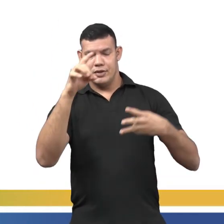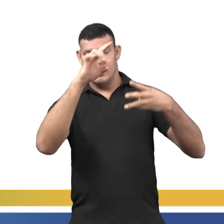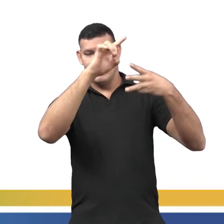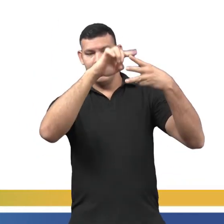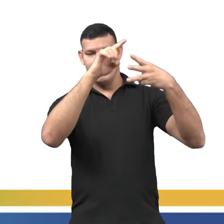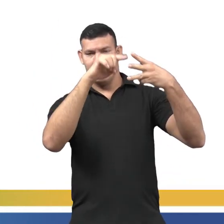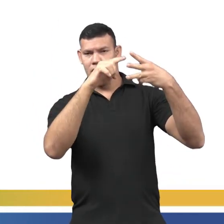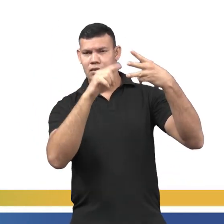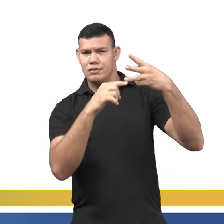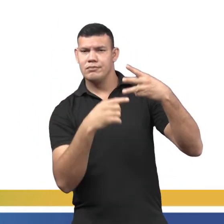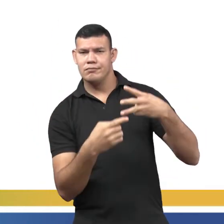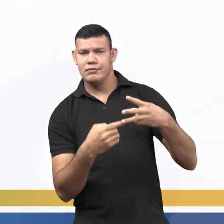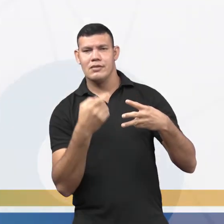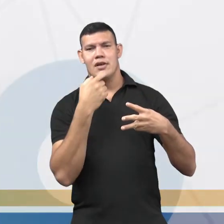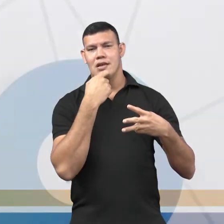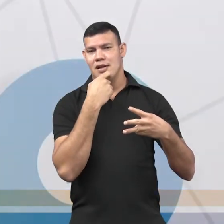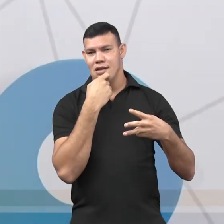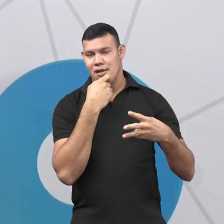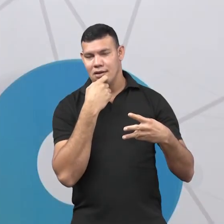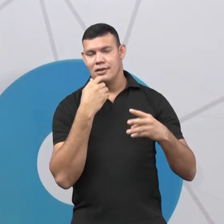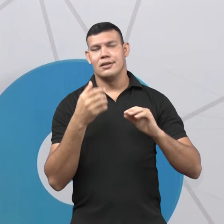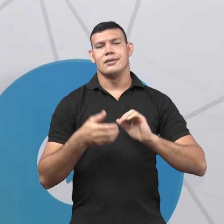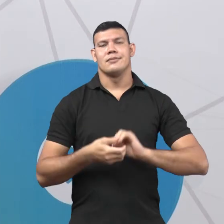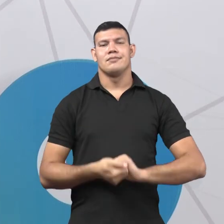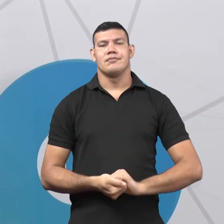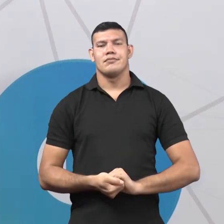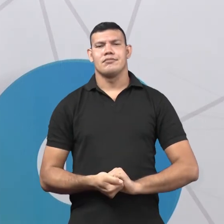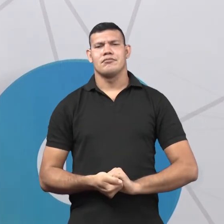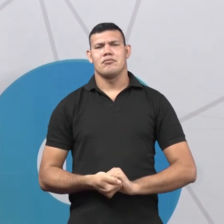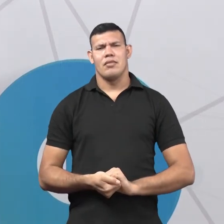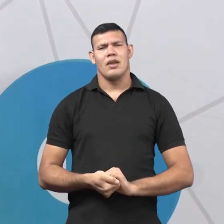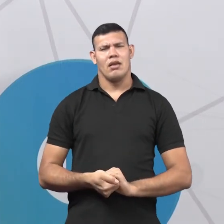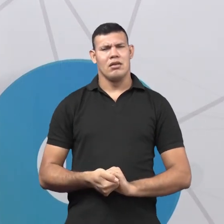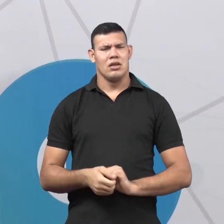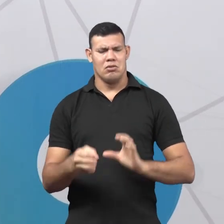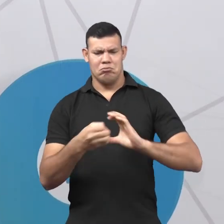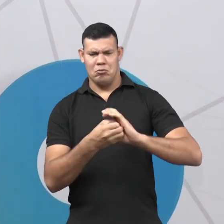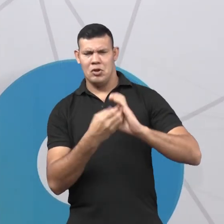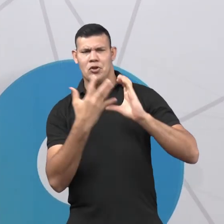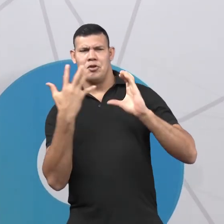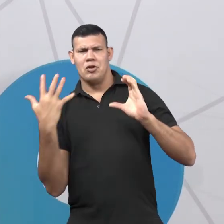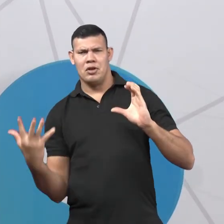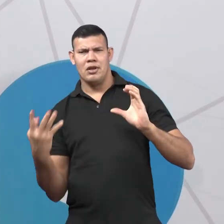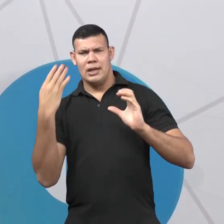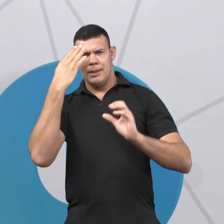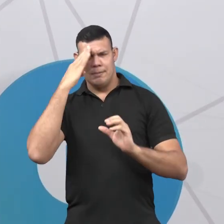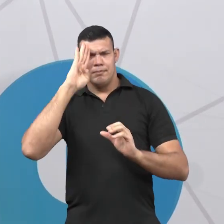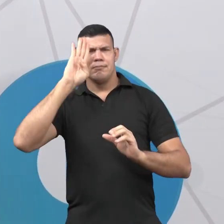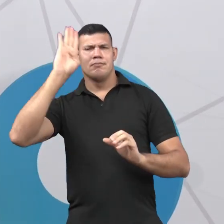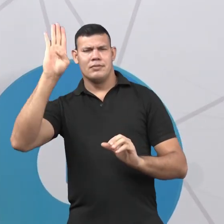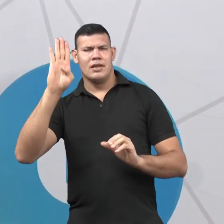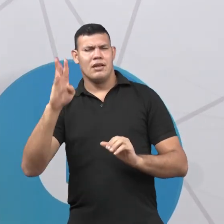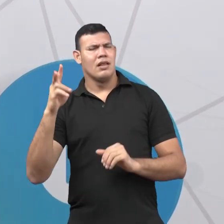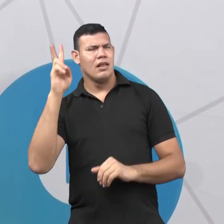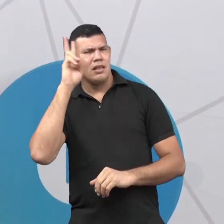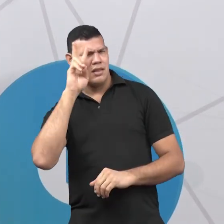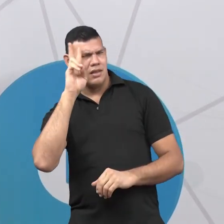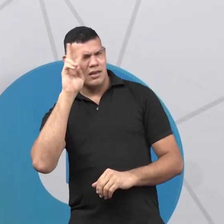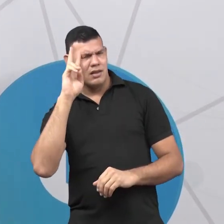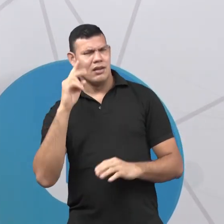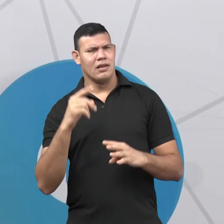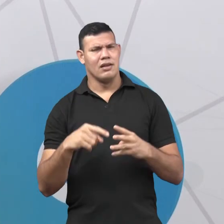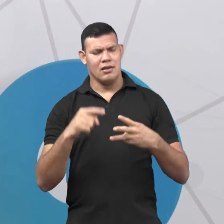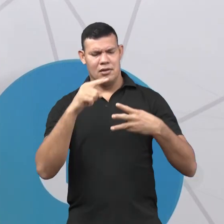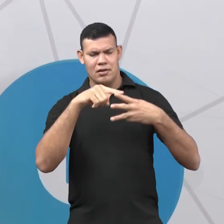Como eu falei para vocês, cada fase da formação da língua inglesa tinha aspectos importantes, né? Você consegue lembrar pelo menos um aspecto de cada